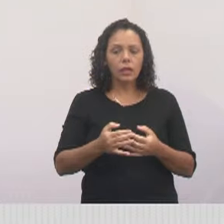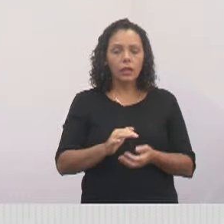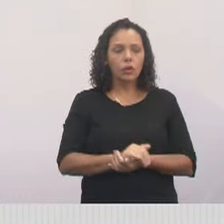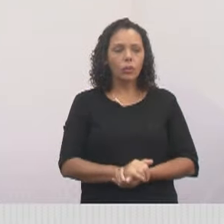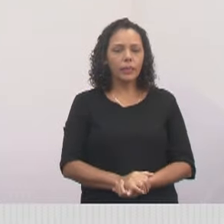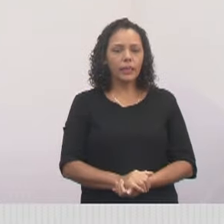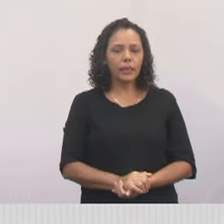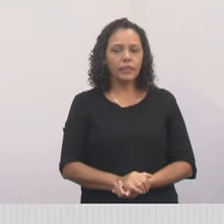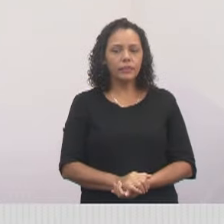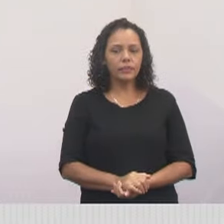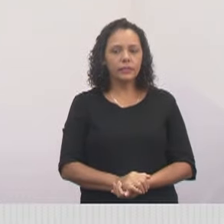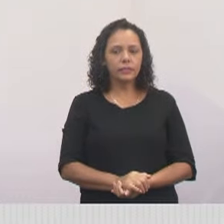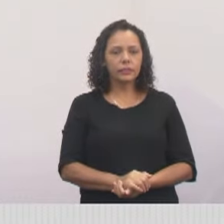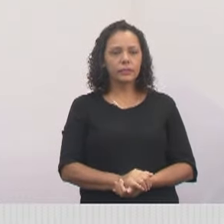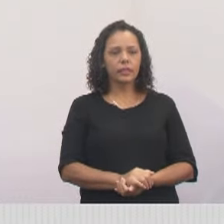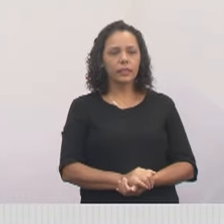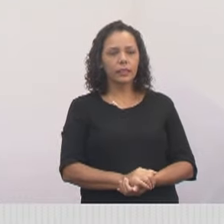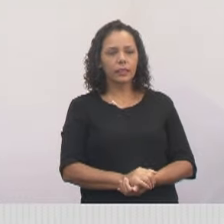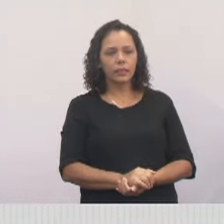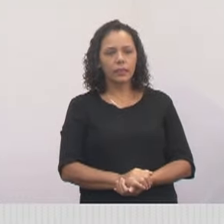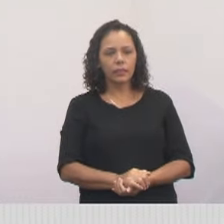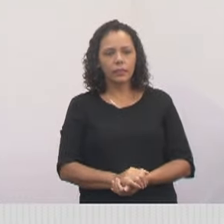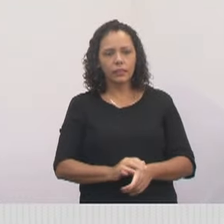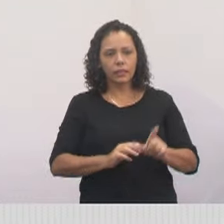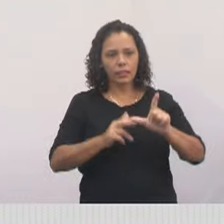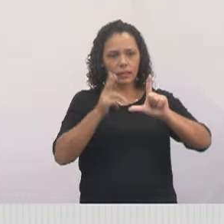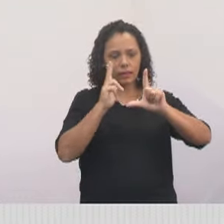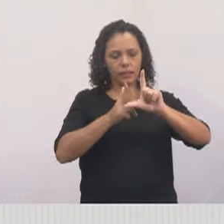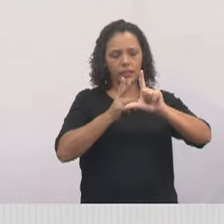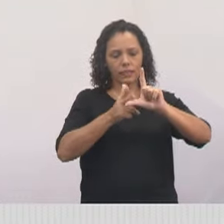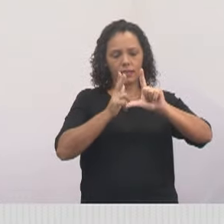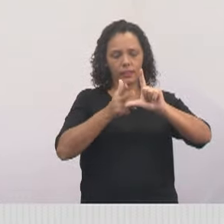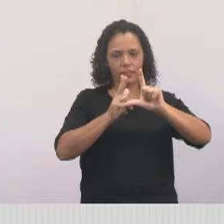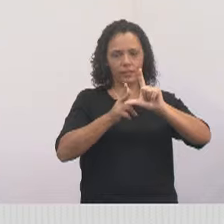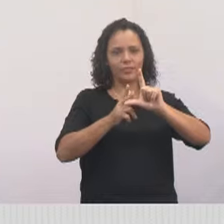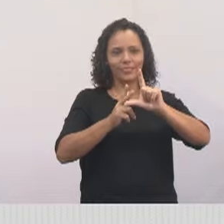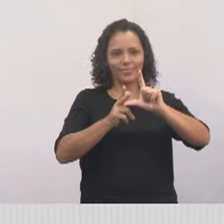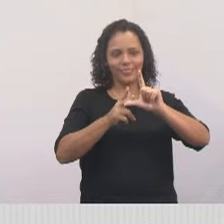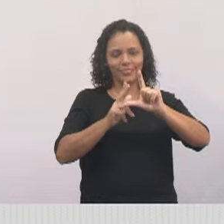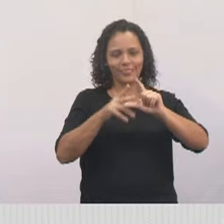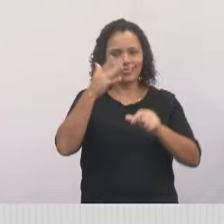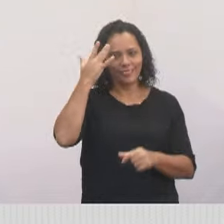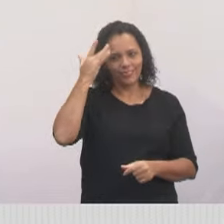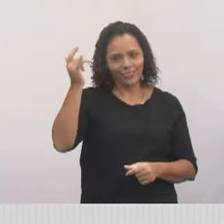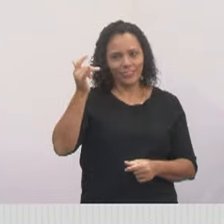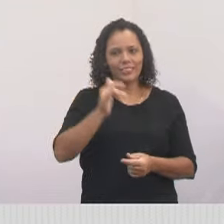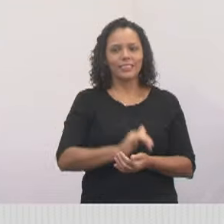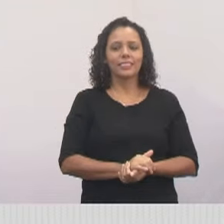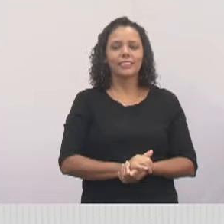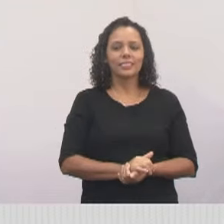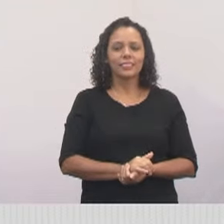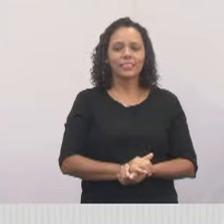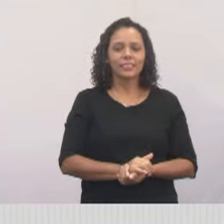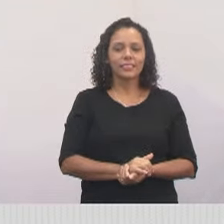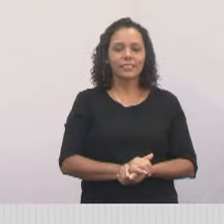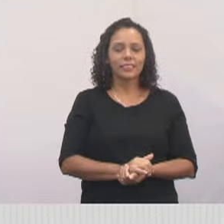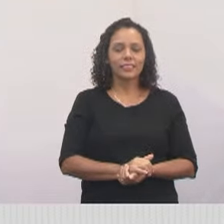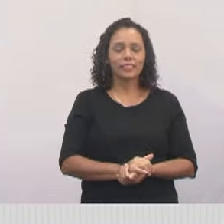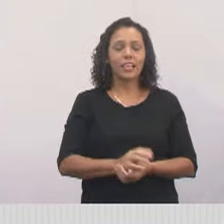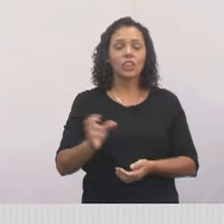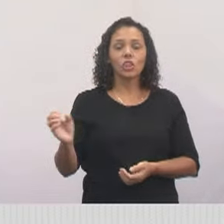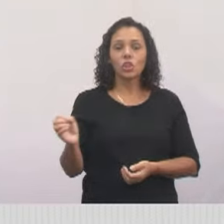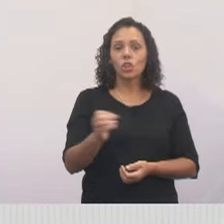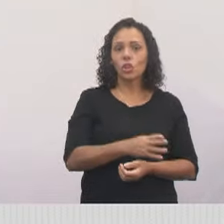fazer amanhã, no horário do almoço. Então, você que vai estar almoçando, pare um pouquinho para assistir essa live com a gente. nós vamos falar da grande novidade que